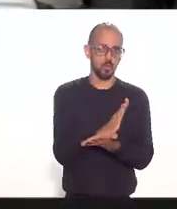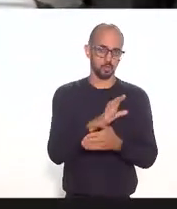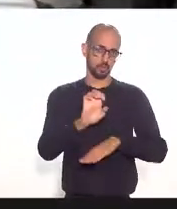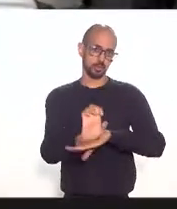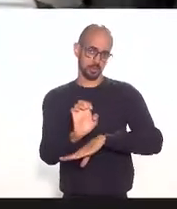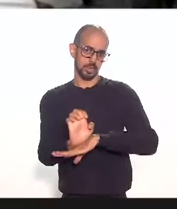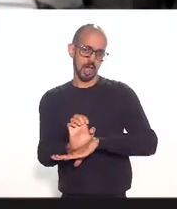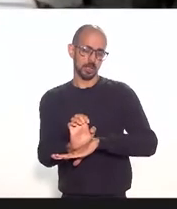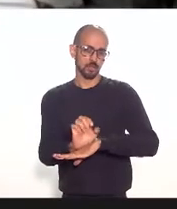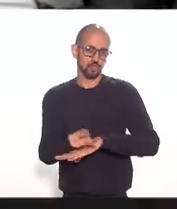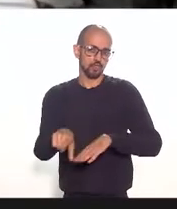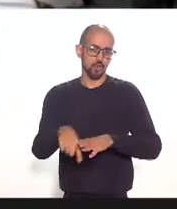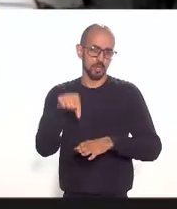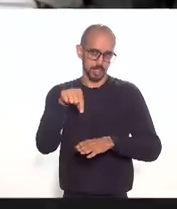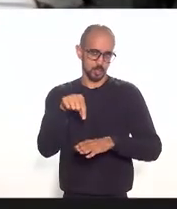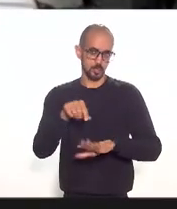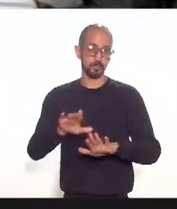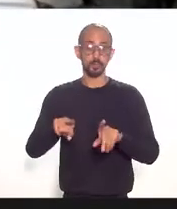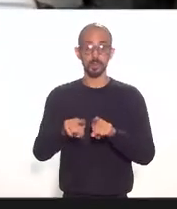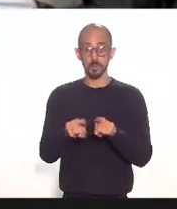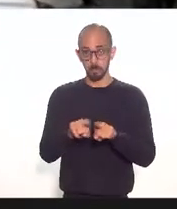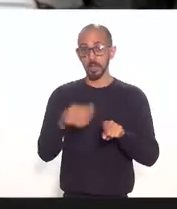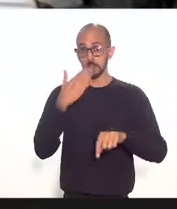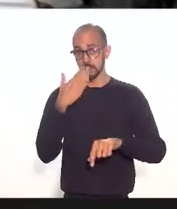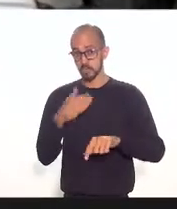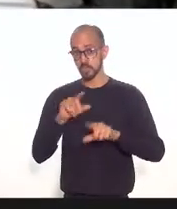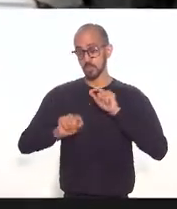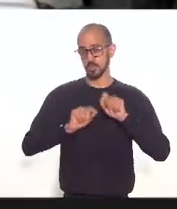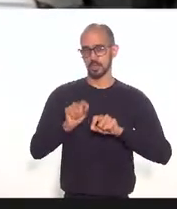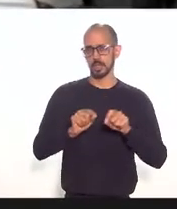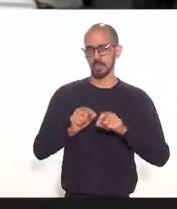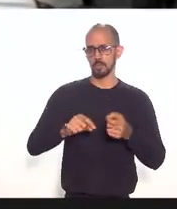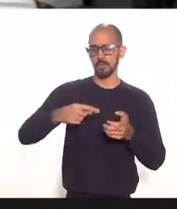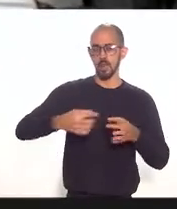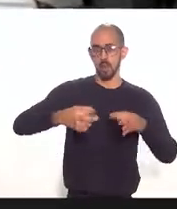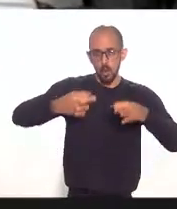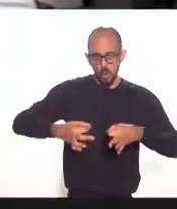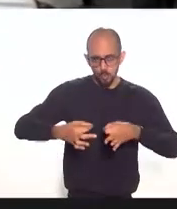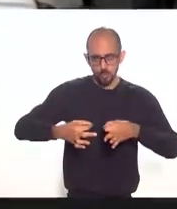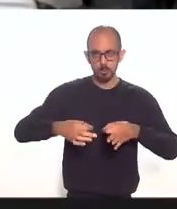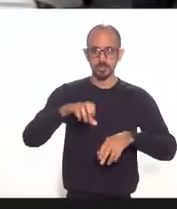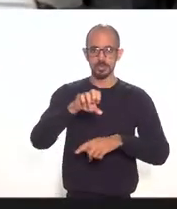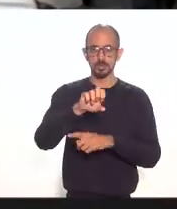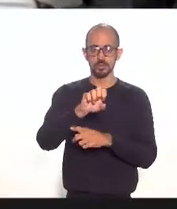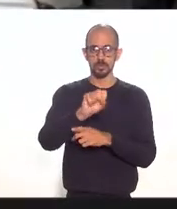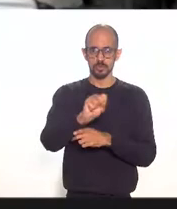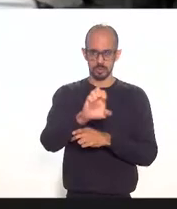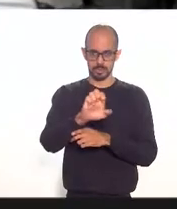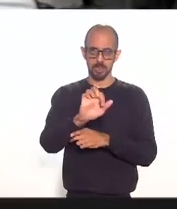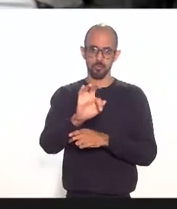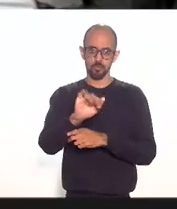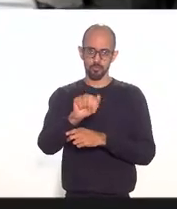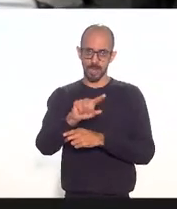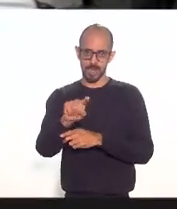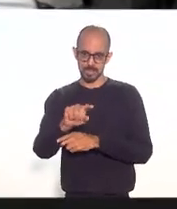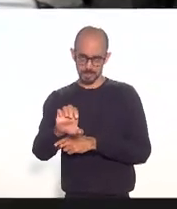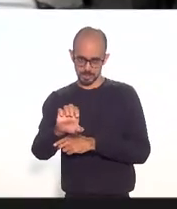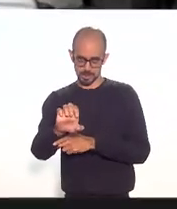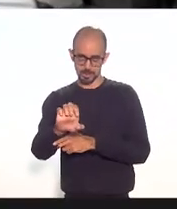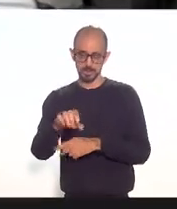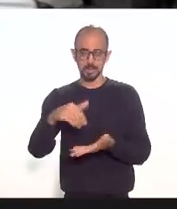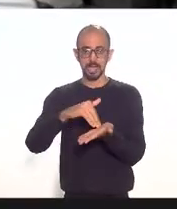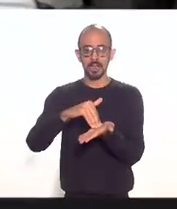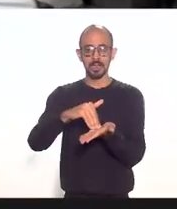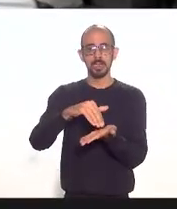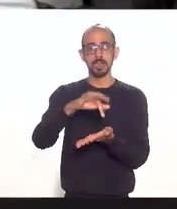e a outra eu queria na verdade pedir uma uma uma confirmação até do Cefaz e de quem escreveu